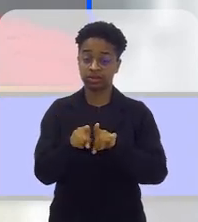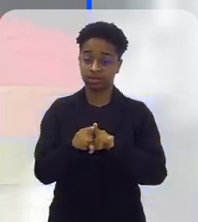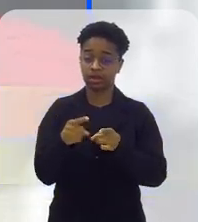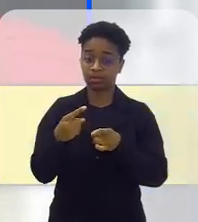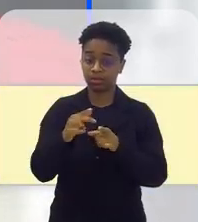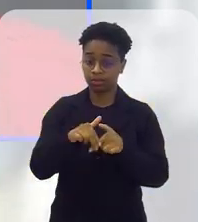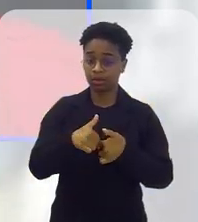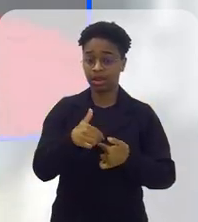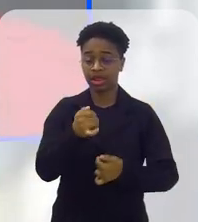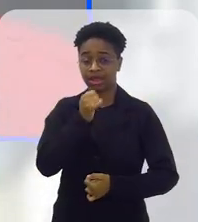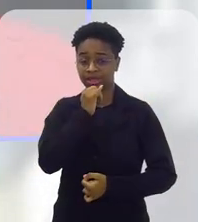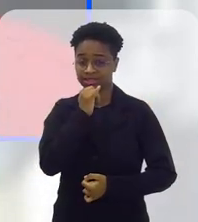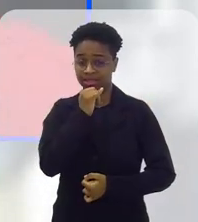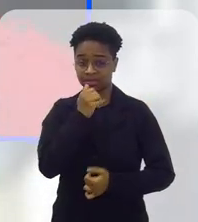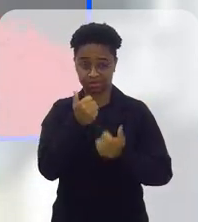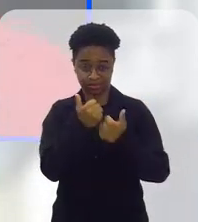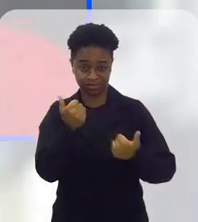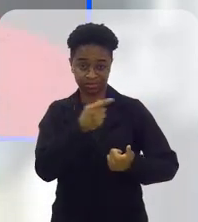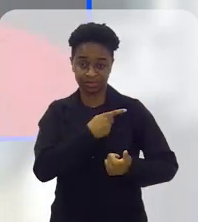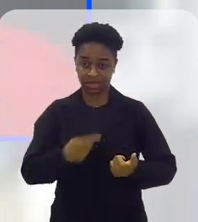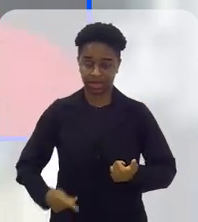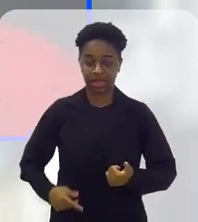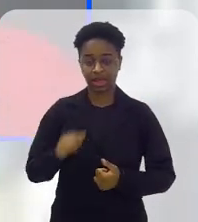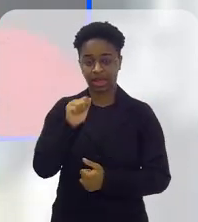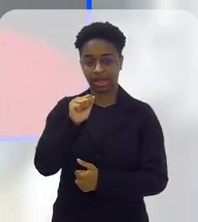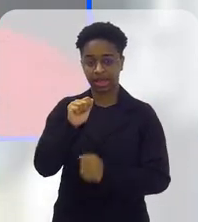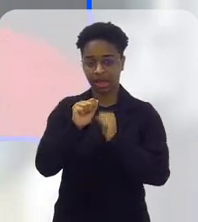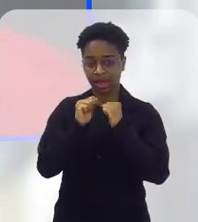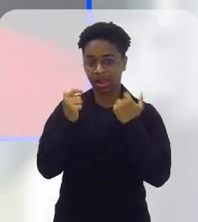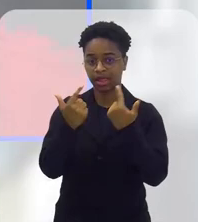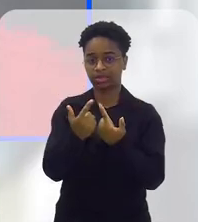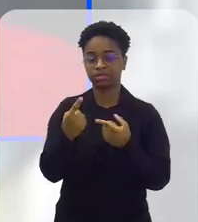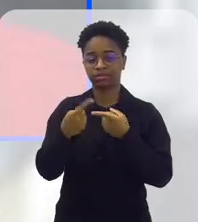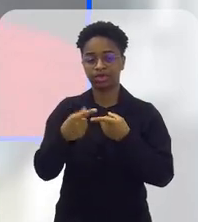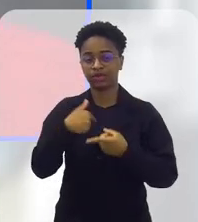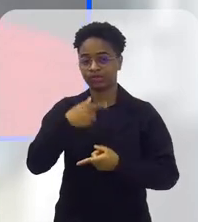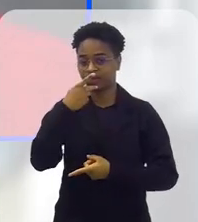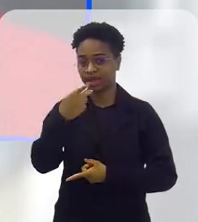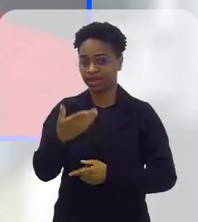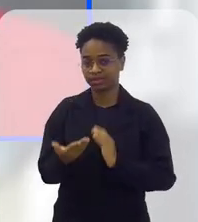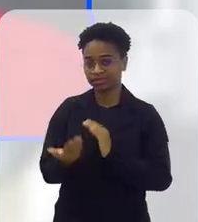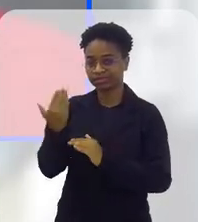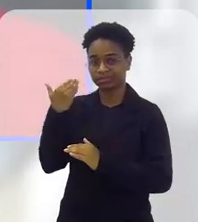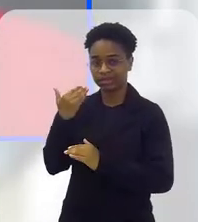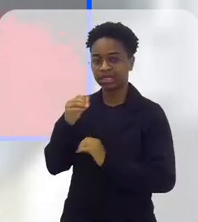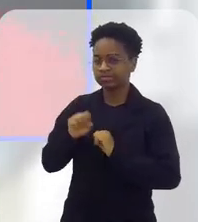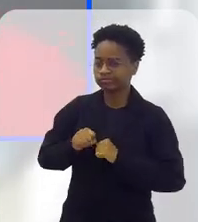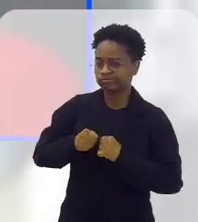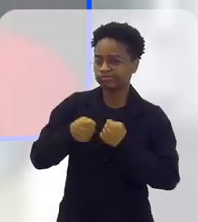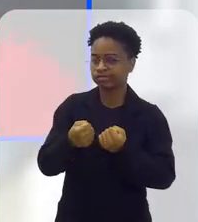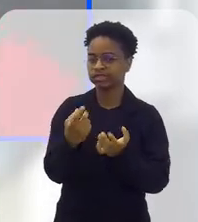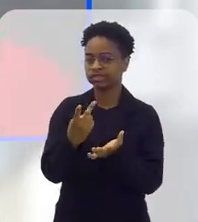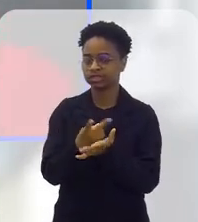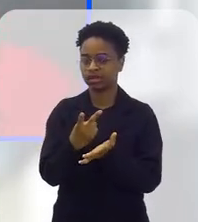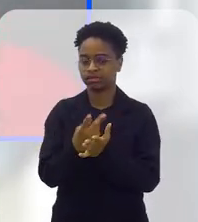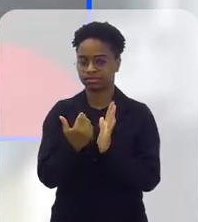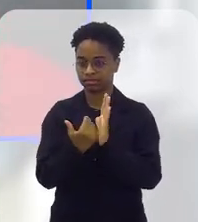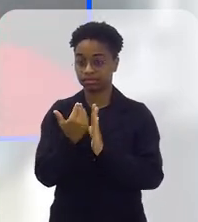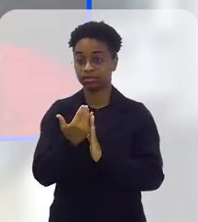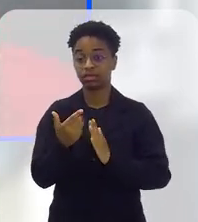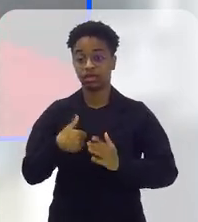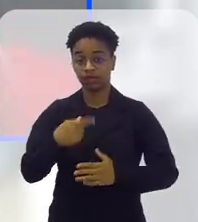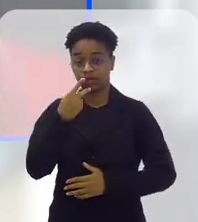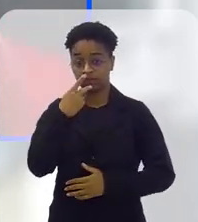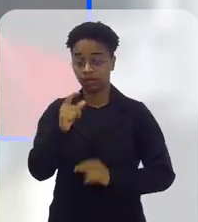ao exemplo do nosso vice-presidente da LERJ, que, como eu disse anteriormente, não mede esforços. Bom, agora falando um pouquinho do